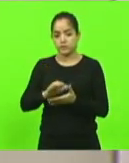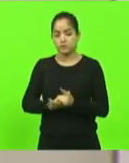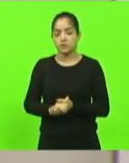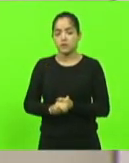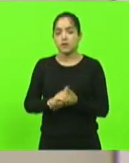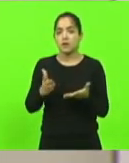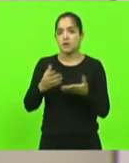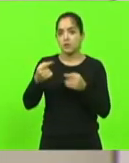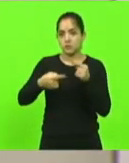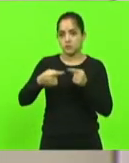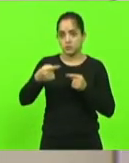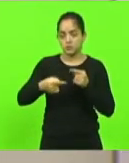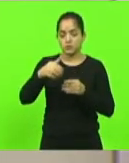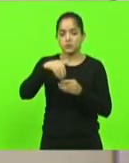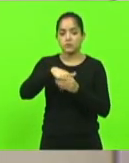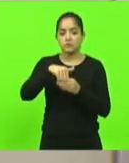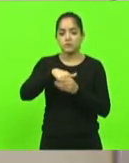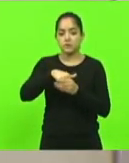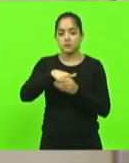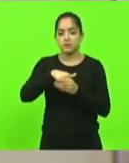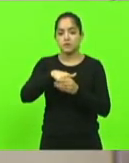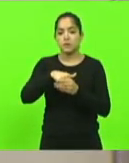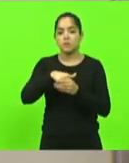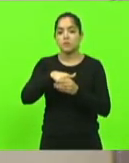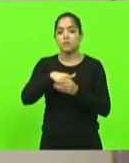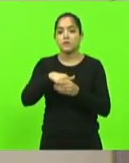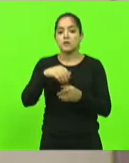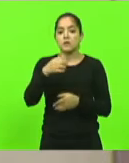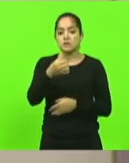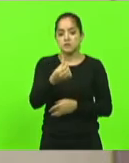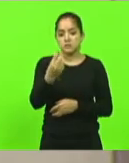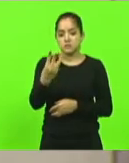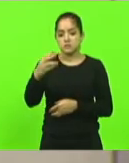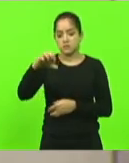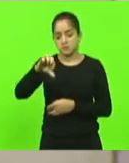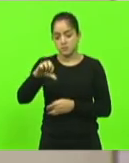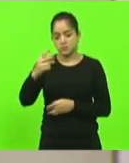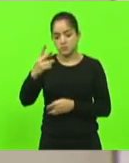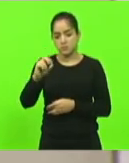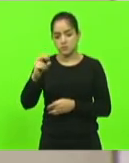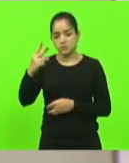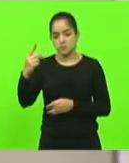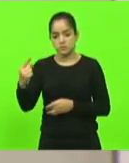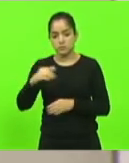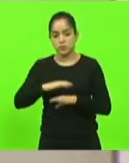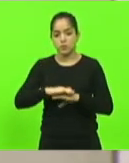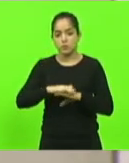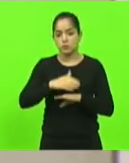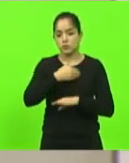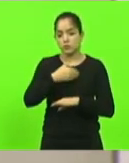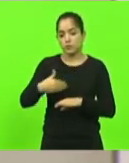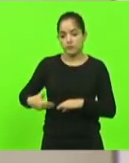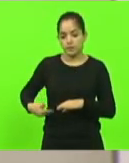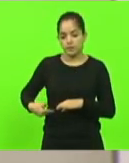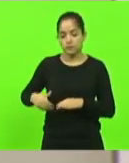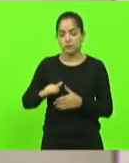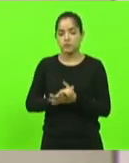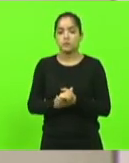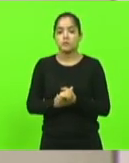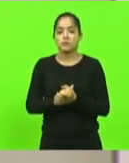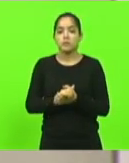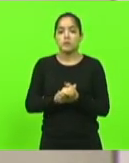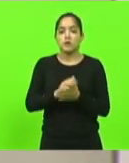Discussão e votação em turno único da mensagem de veto 639 de 2021 autor governo do estado. Veto parcial ao PL